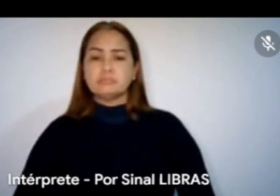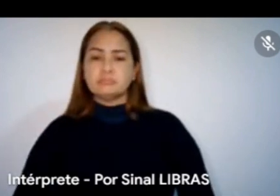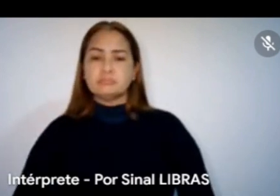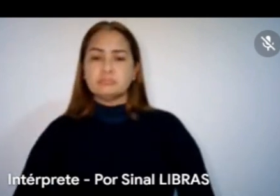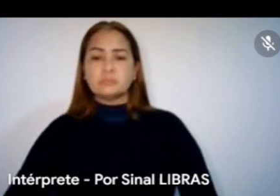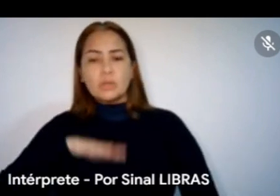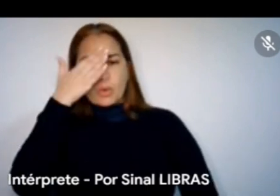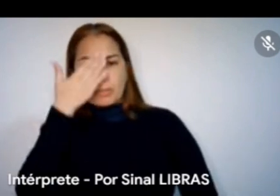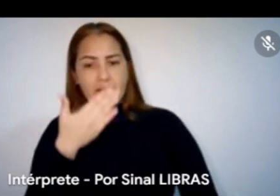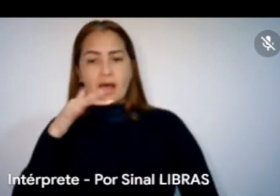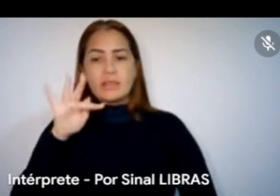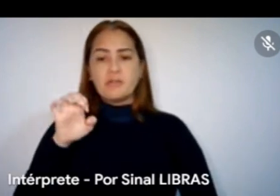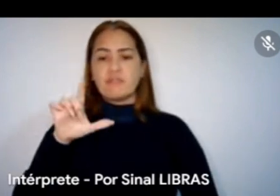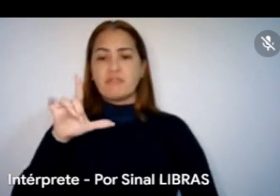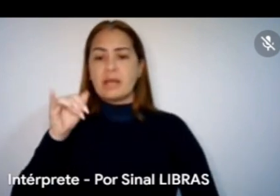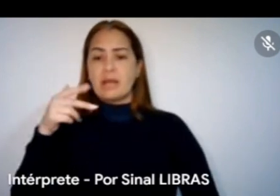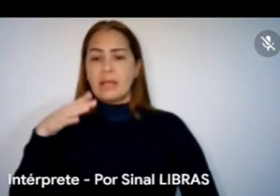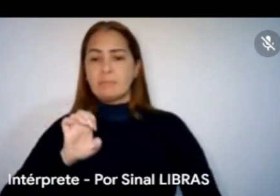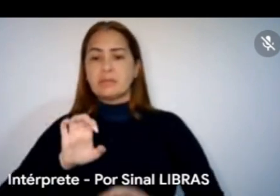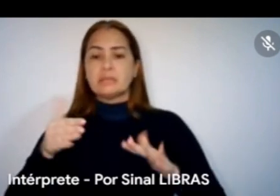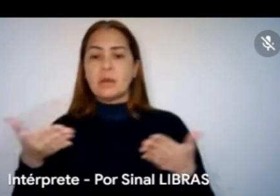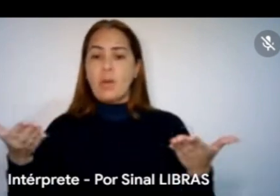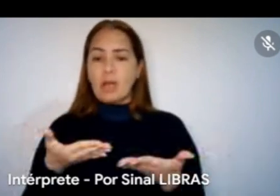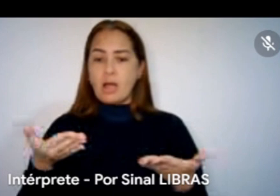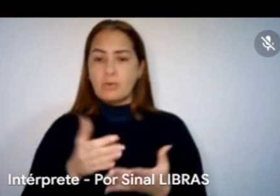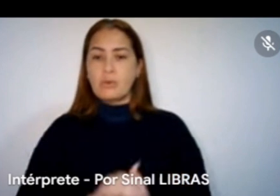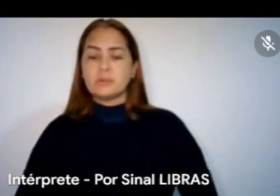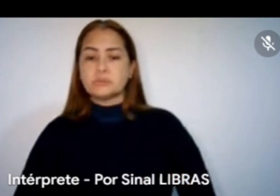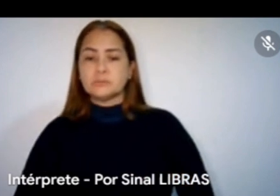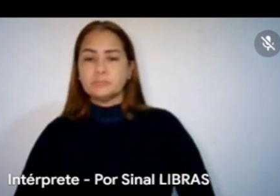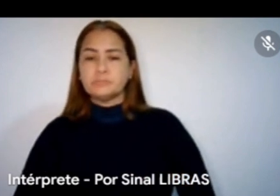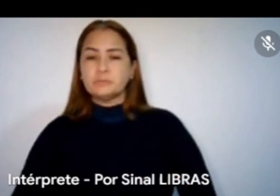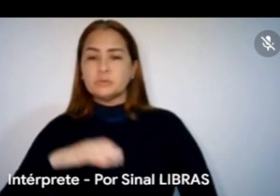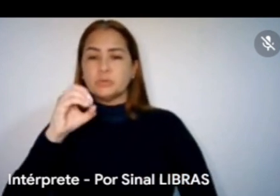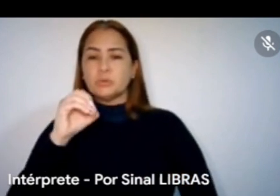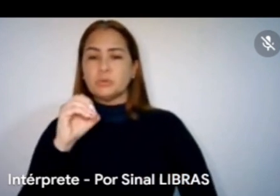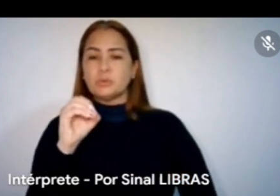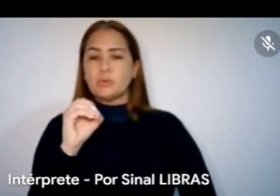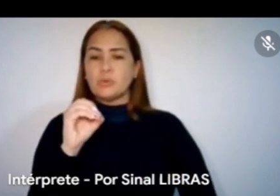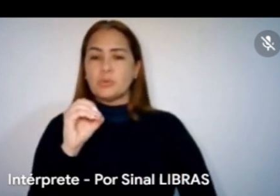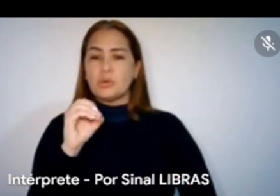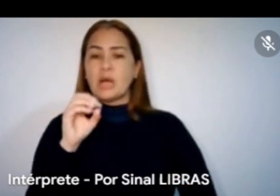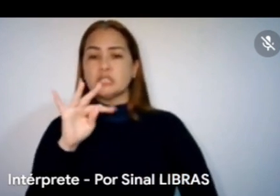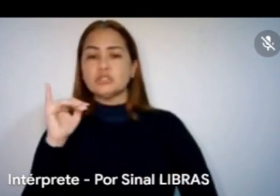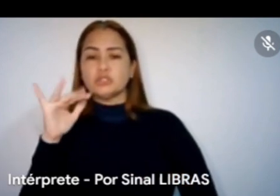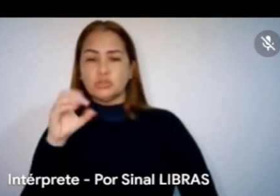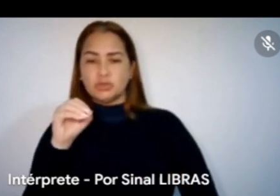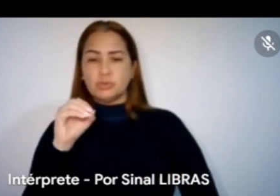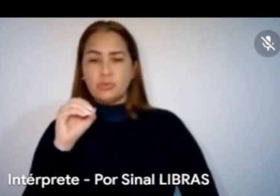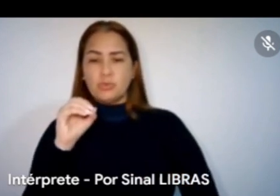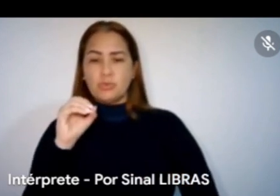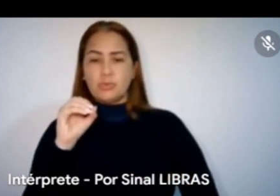Obrigado, Felipe. Eu passo a palavra para o Tico Costa, depois o Francisco da Silva, que é o nosso último